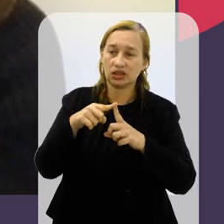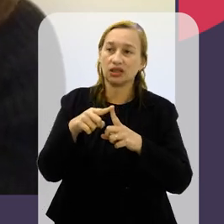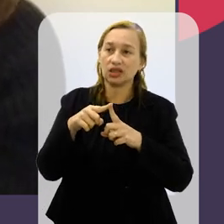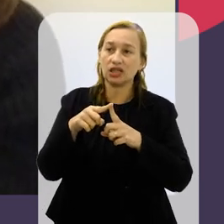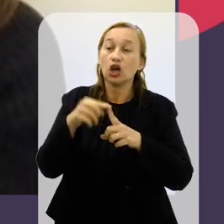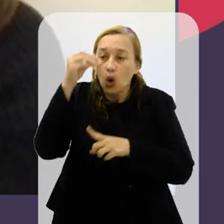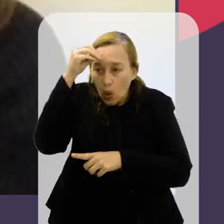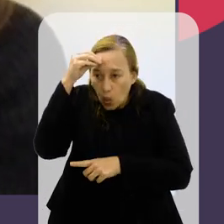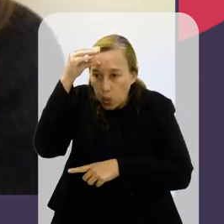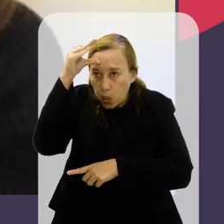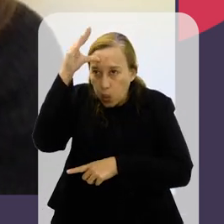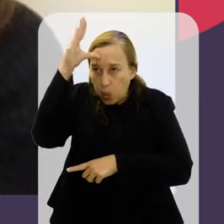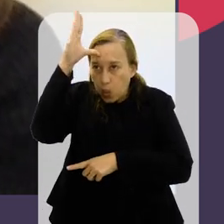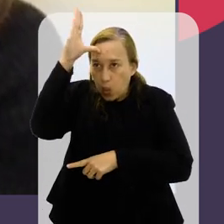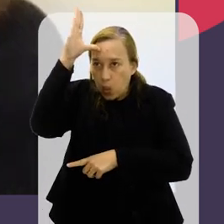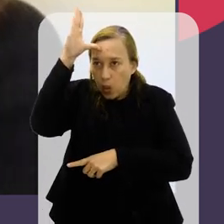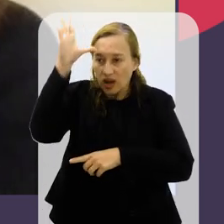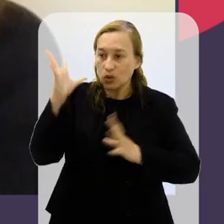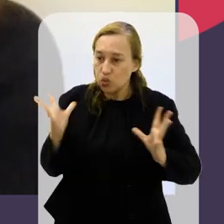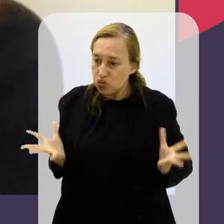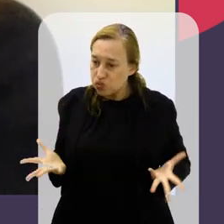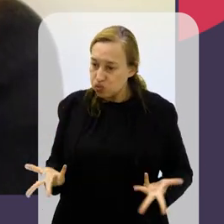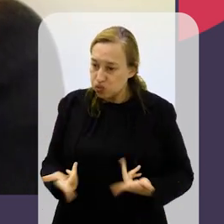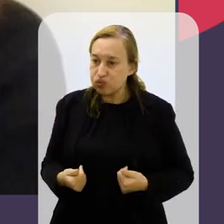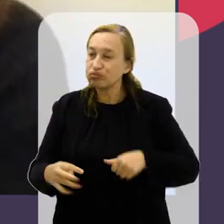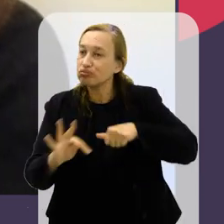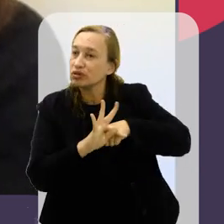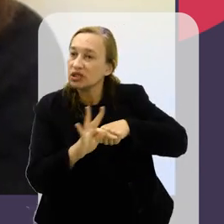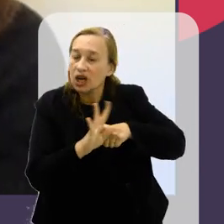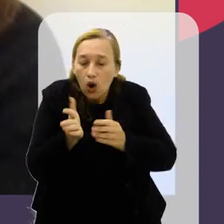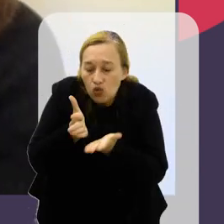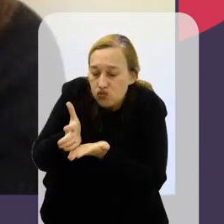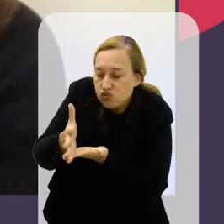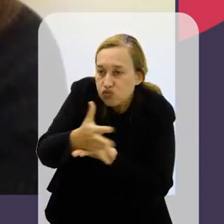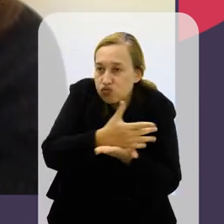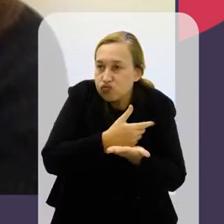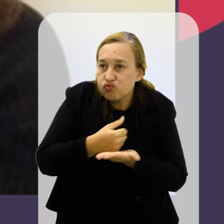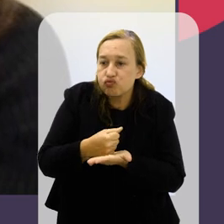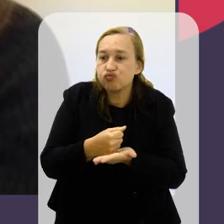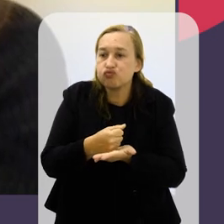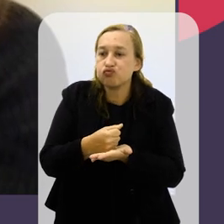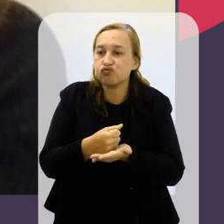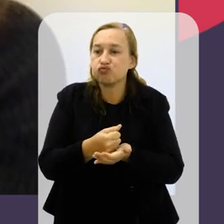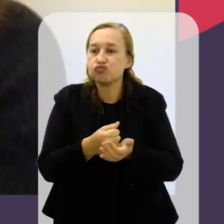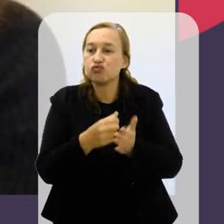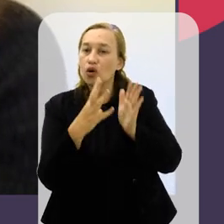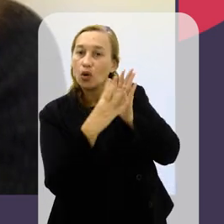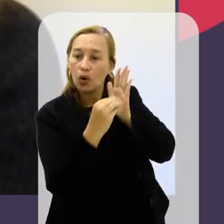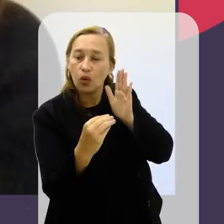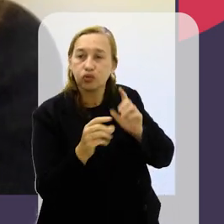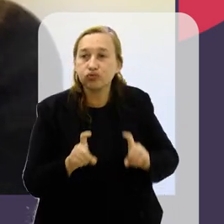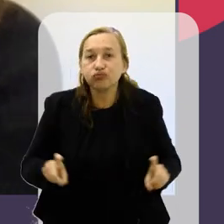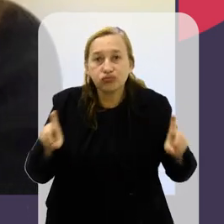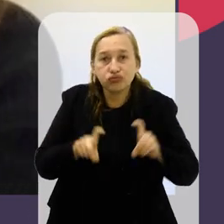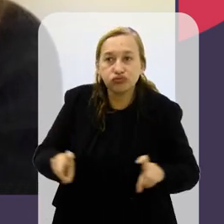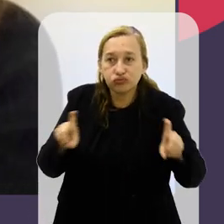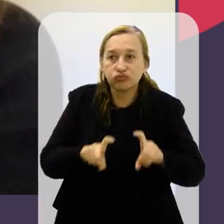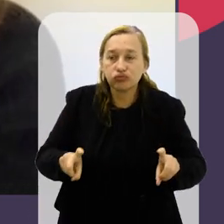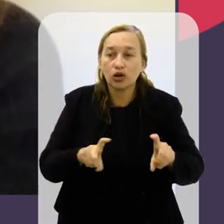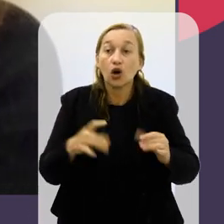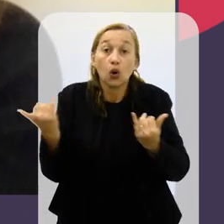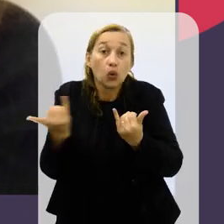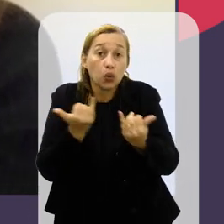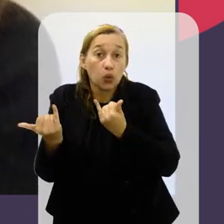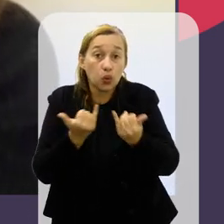tive esse objetivo mesmo de aumentar as minhas habilidades técnicas, de análise de dados, modelagem computacional,